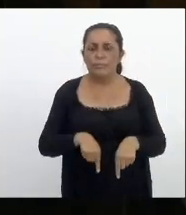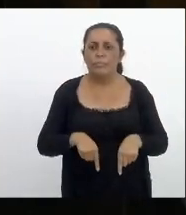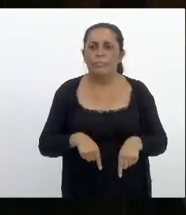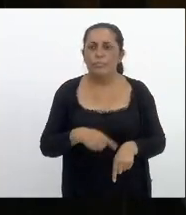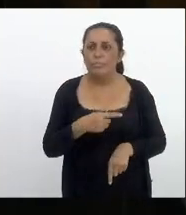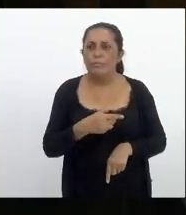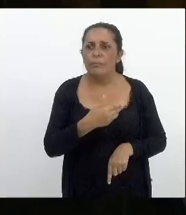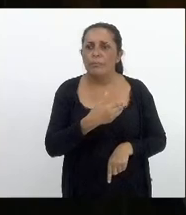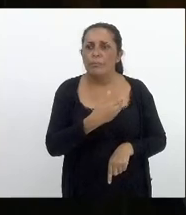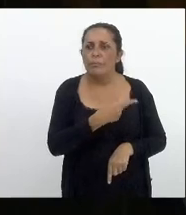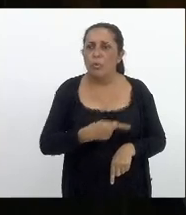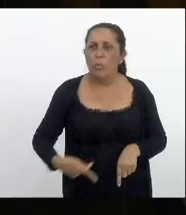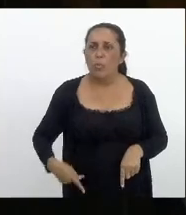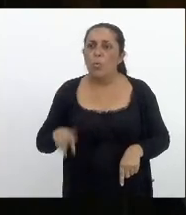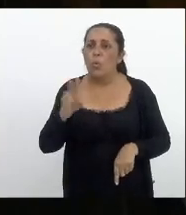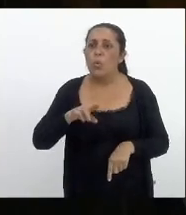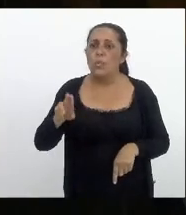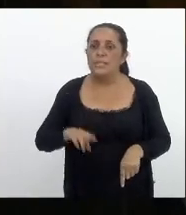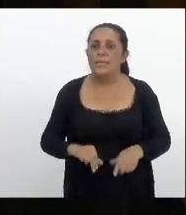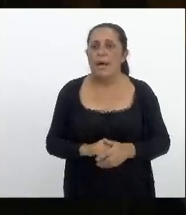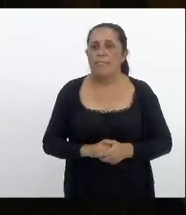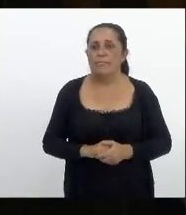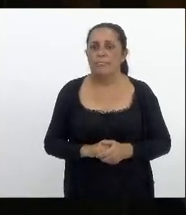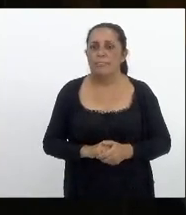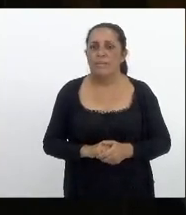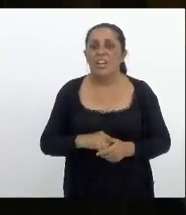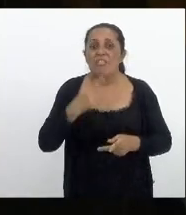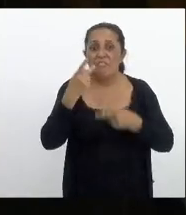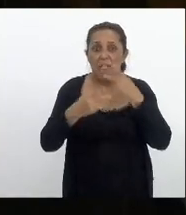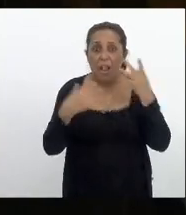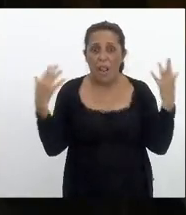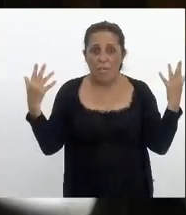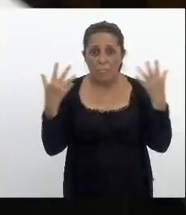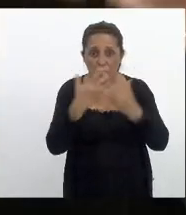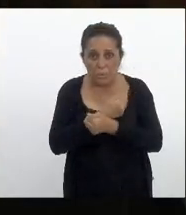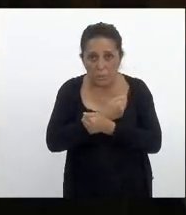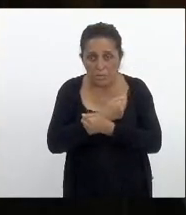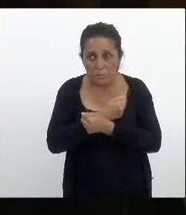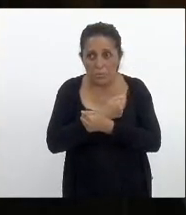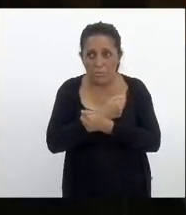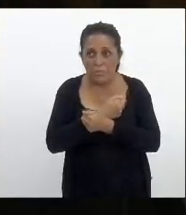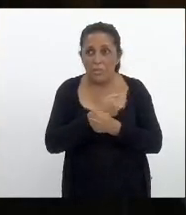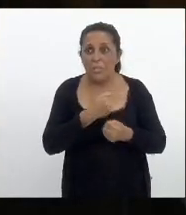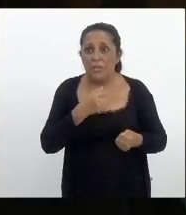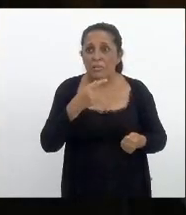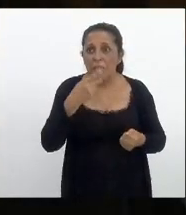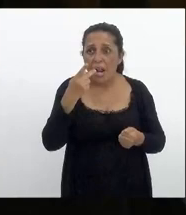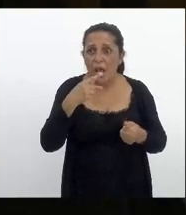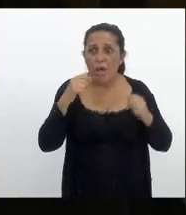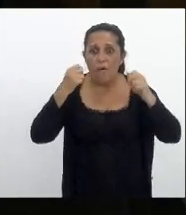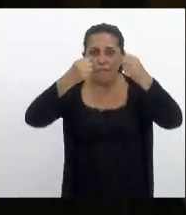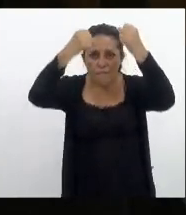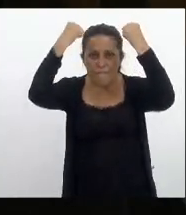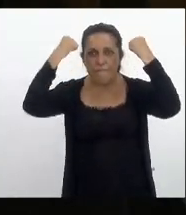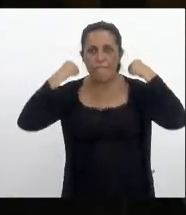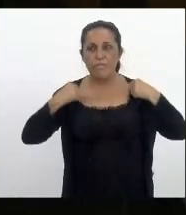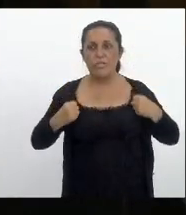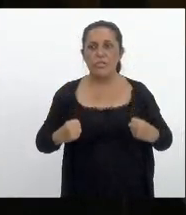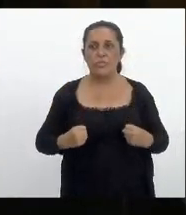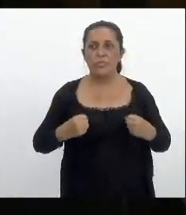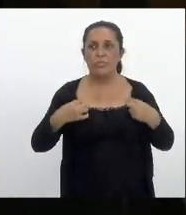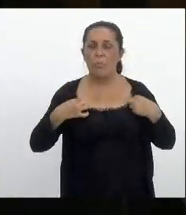usar tribuna e mais do que falar bonito mais do que dizer que eu visto uma camisa